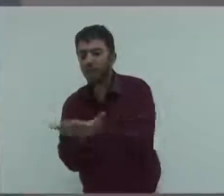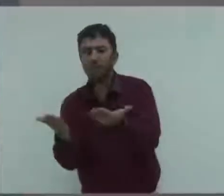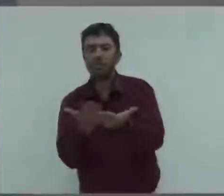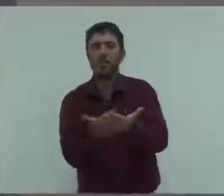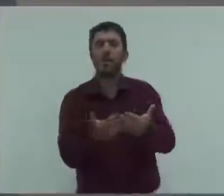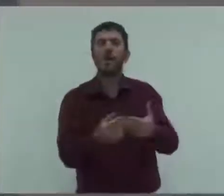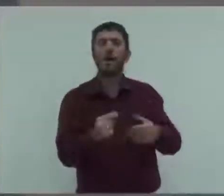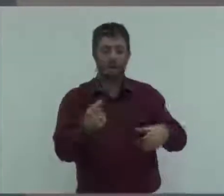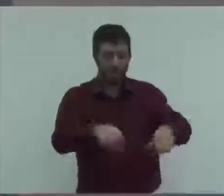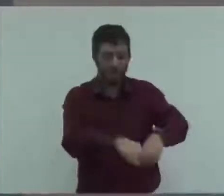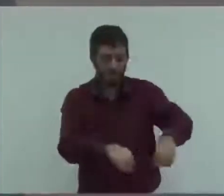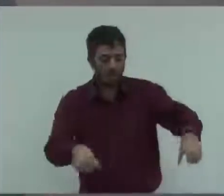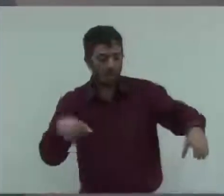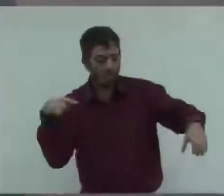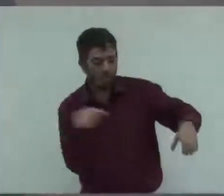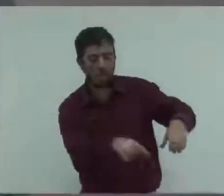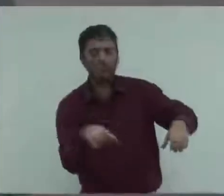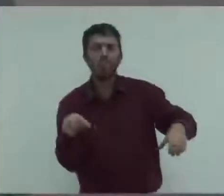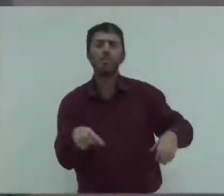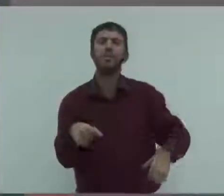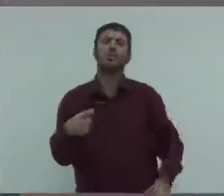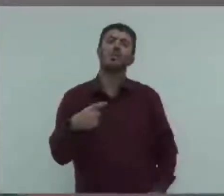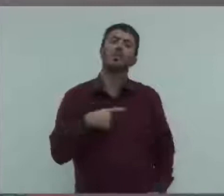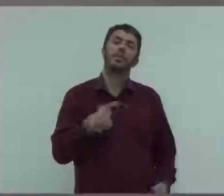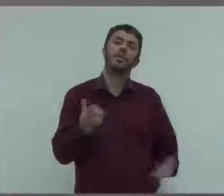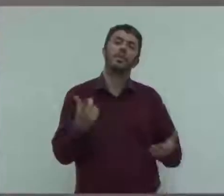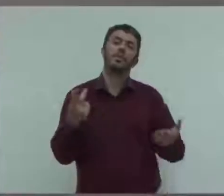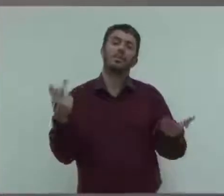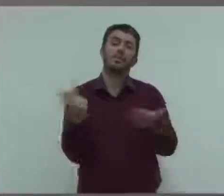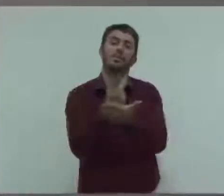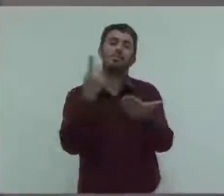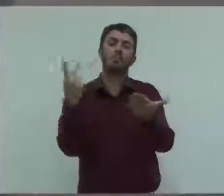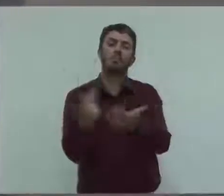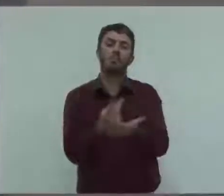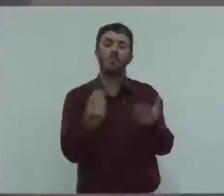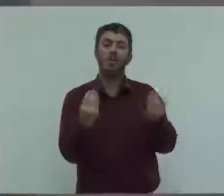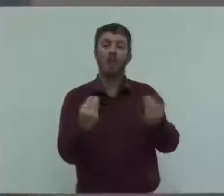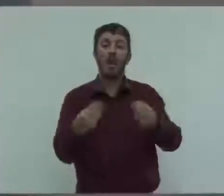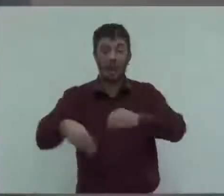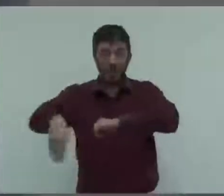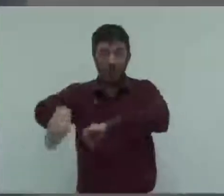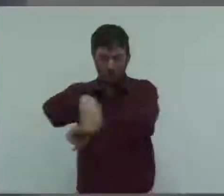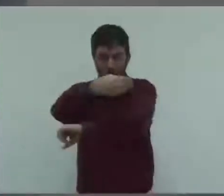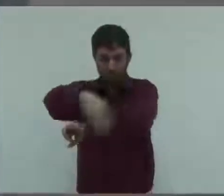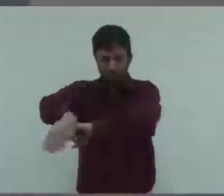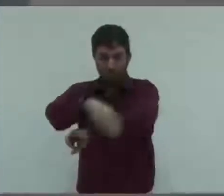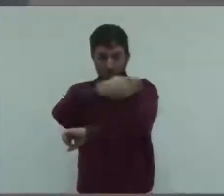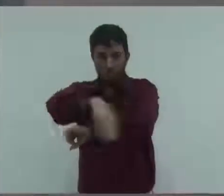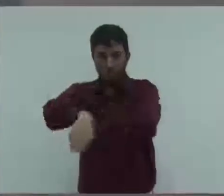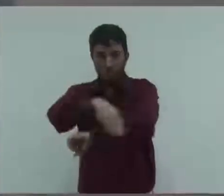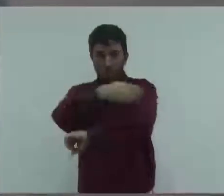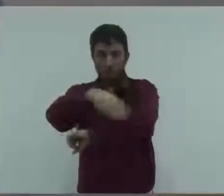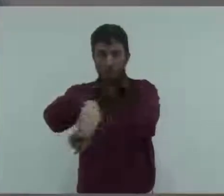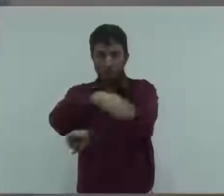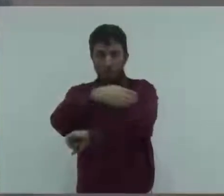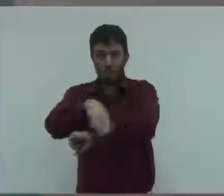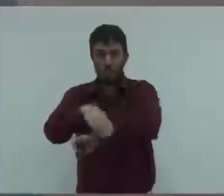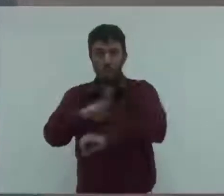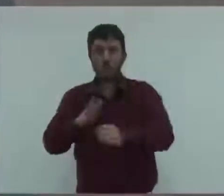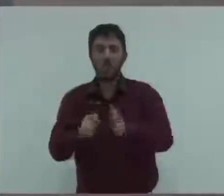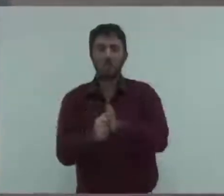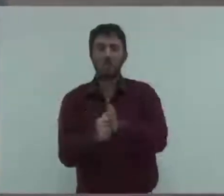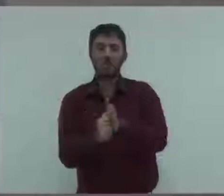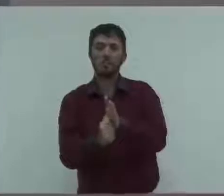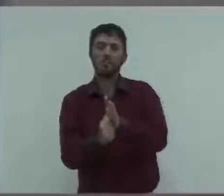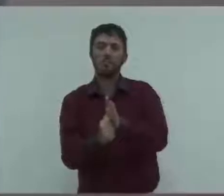perfuração, elas existem. As ruas, muitas vezes, fazem-se um, vamos